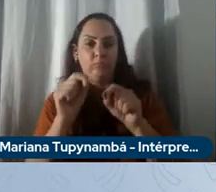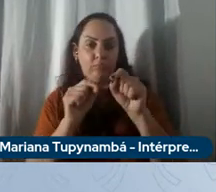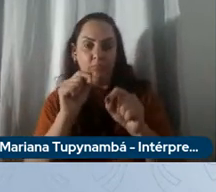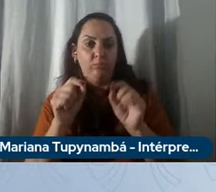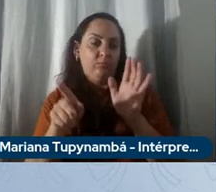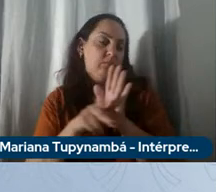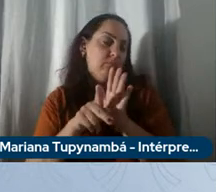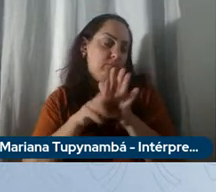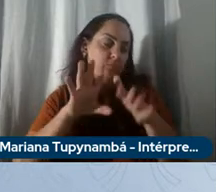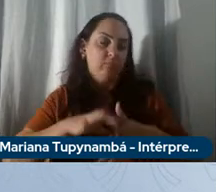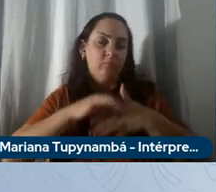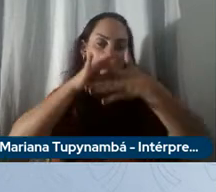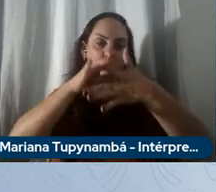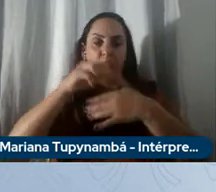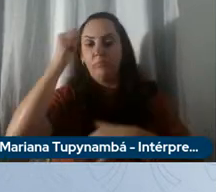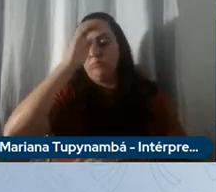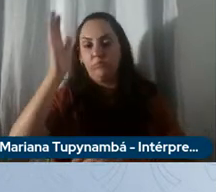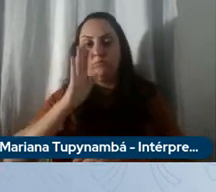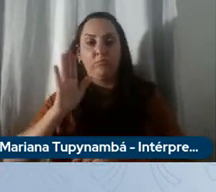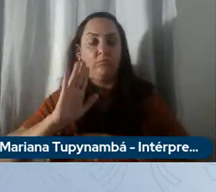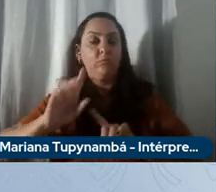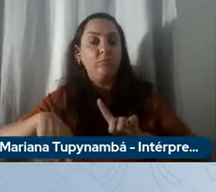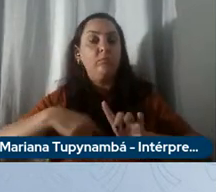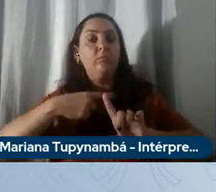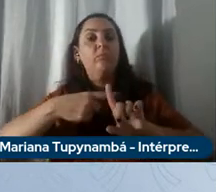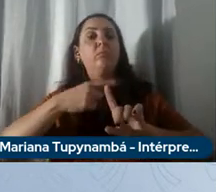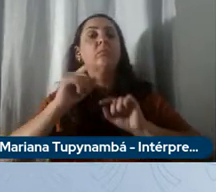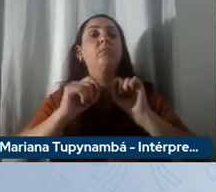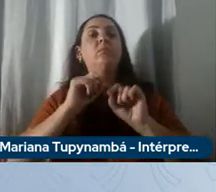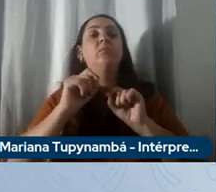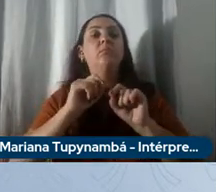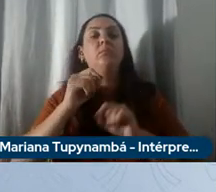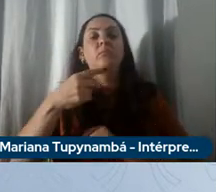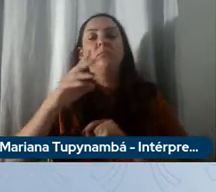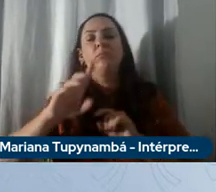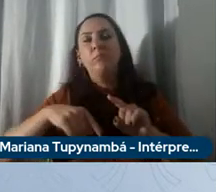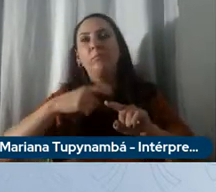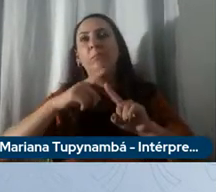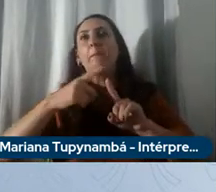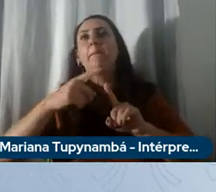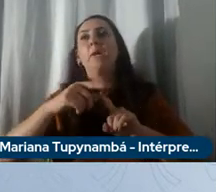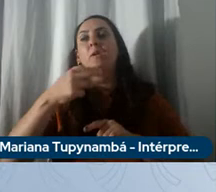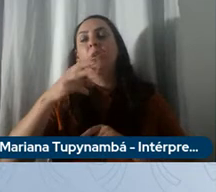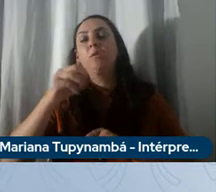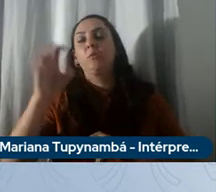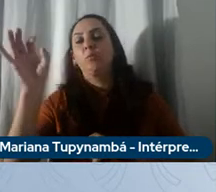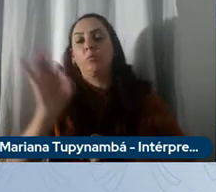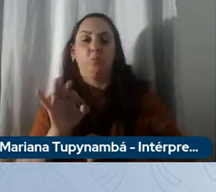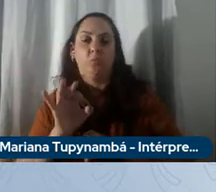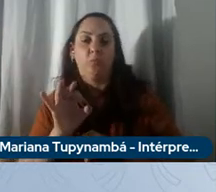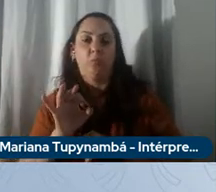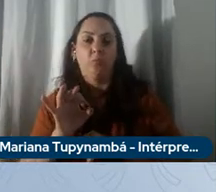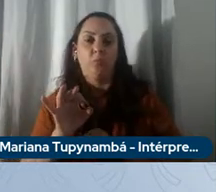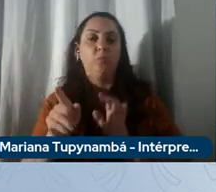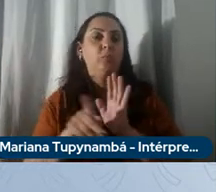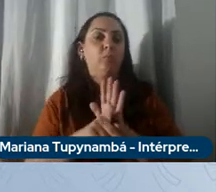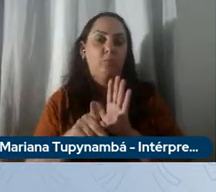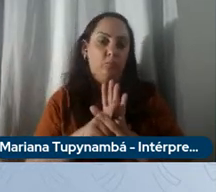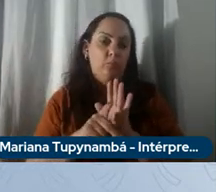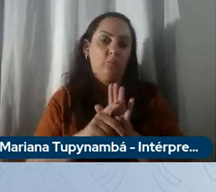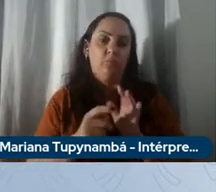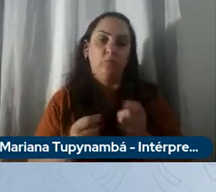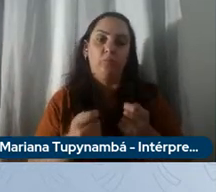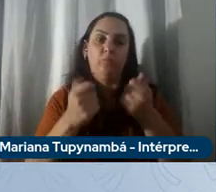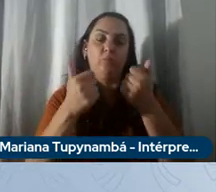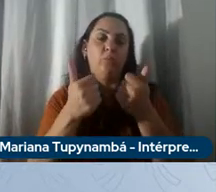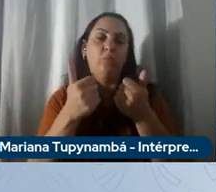mais de 30% de marca share um carro cada três no Brasil é das nossas marcas somos líderes na Argentina quase a mesma coisa um carro